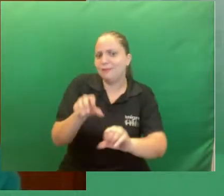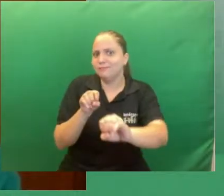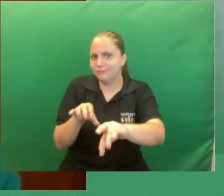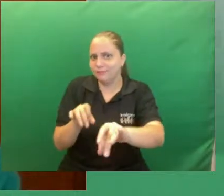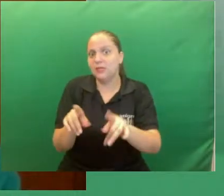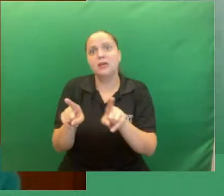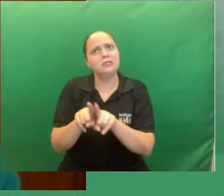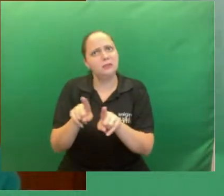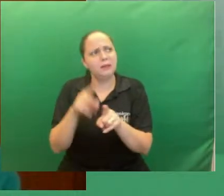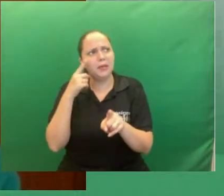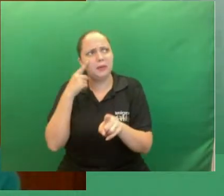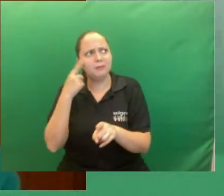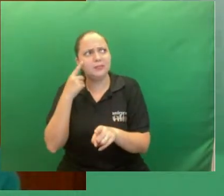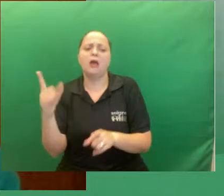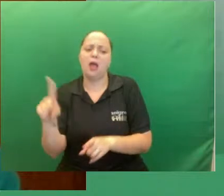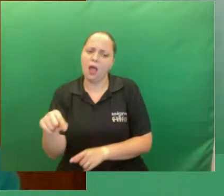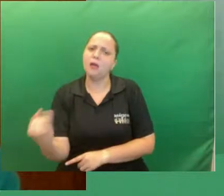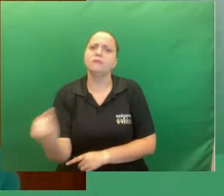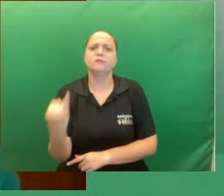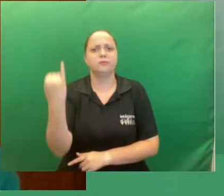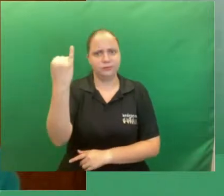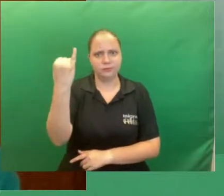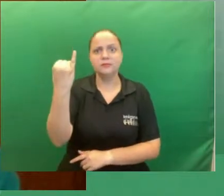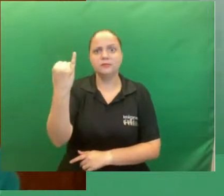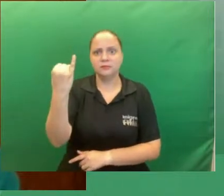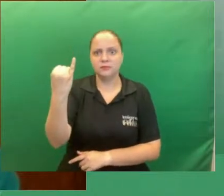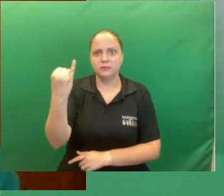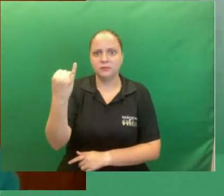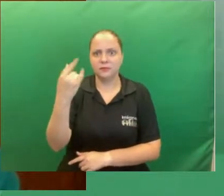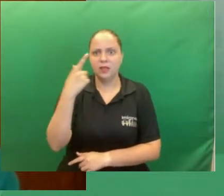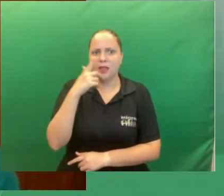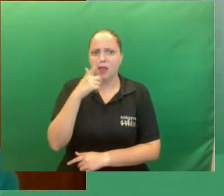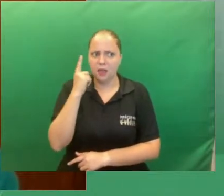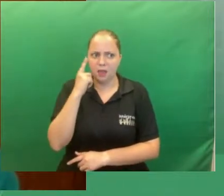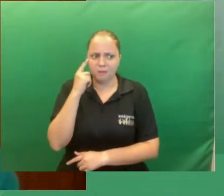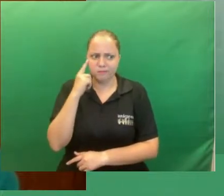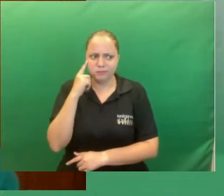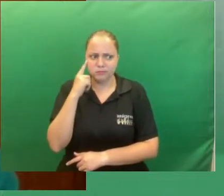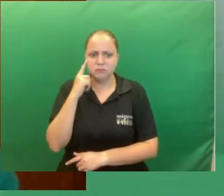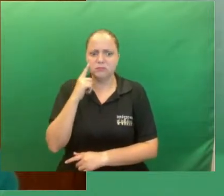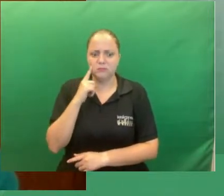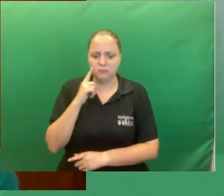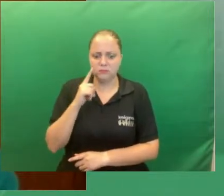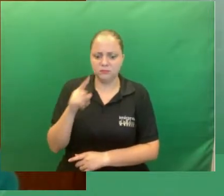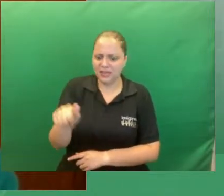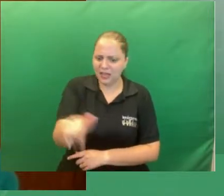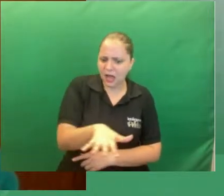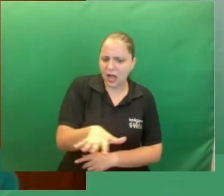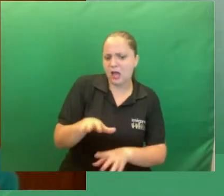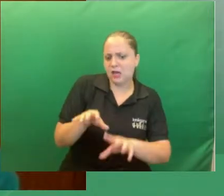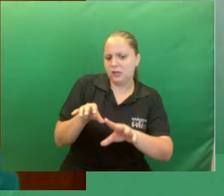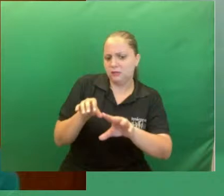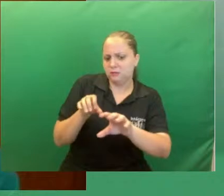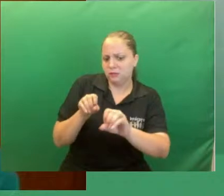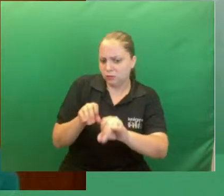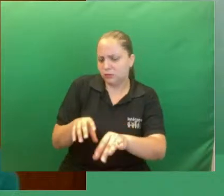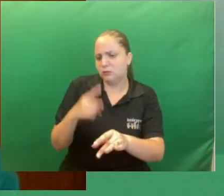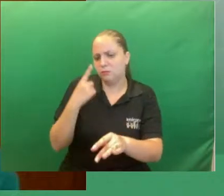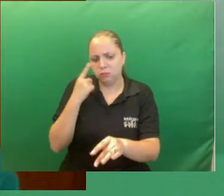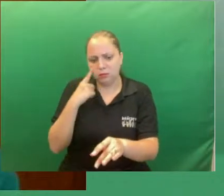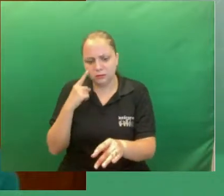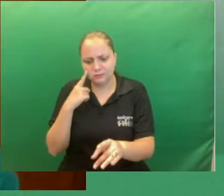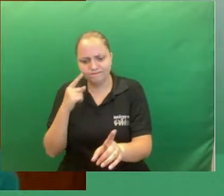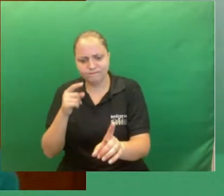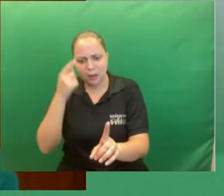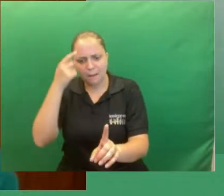relevância né eu acredito que por meio do ensino a gente consegue evidenciar pessoas que foram marginalizadas foram colocadas né